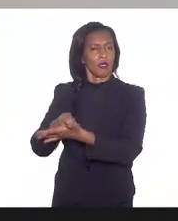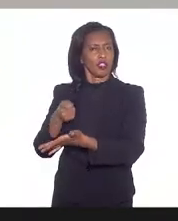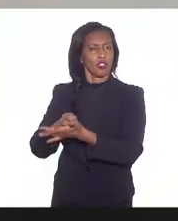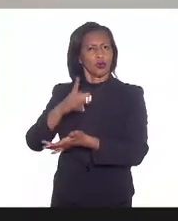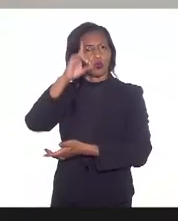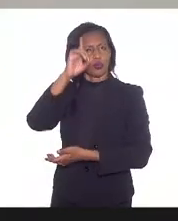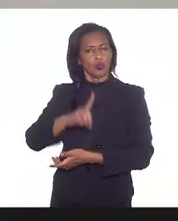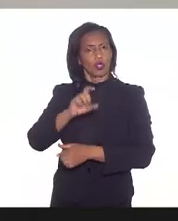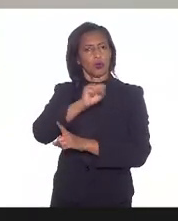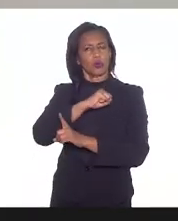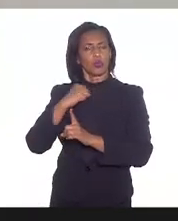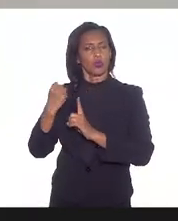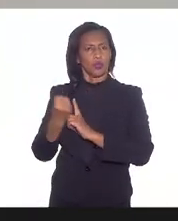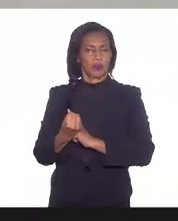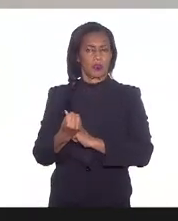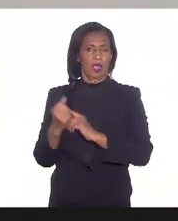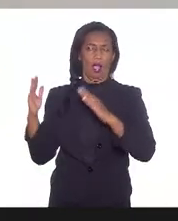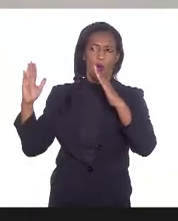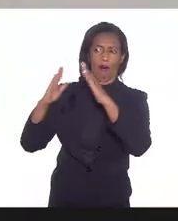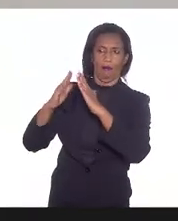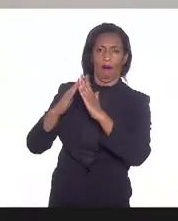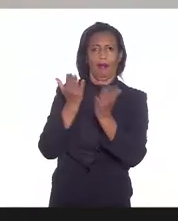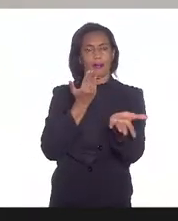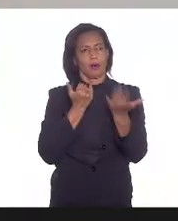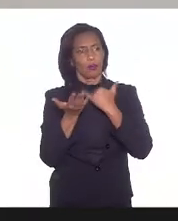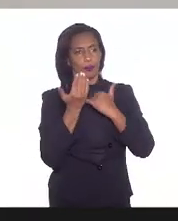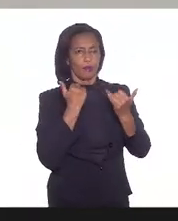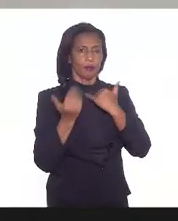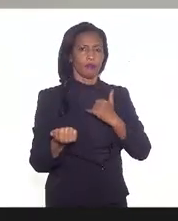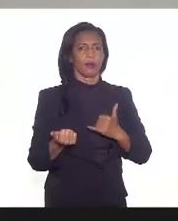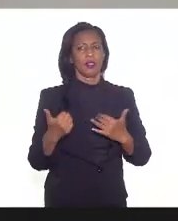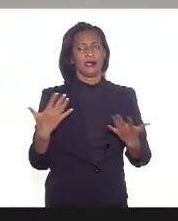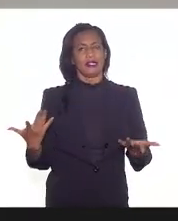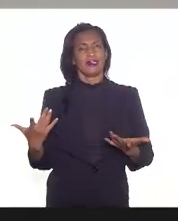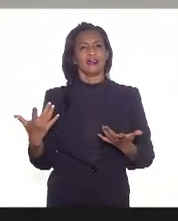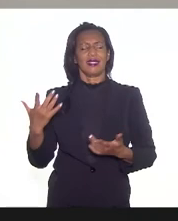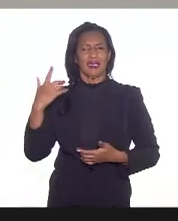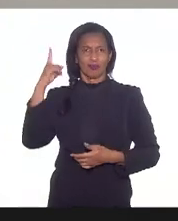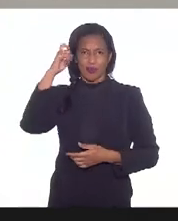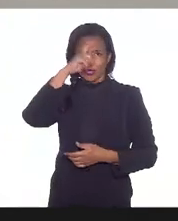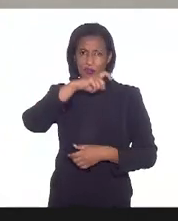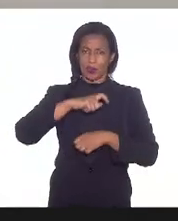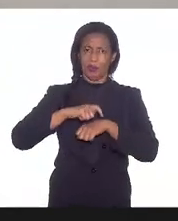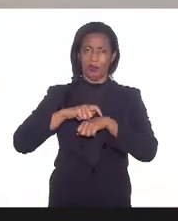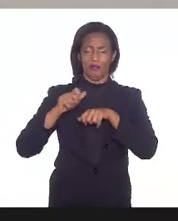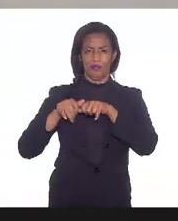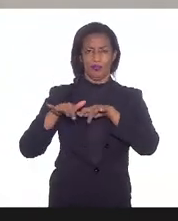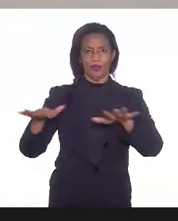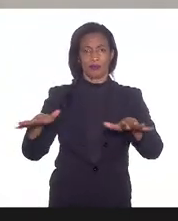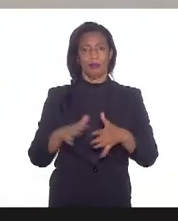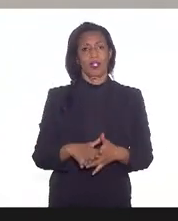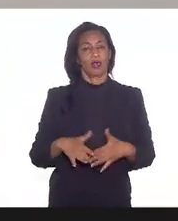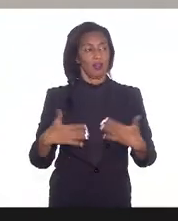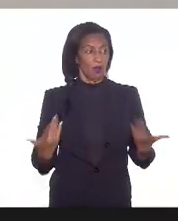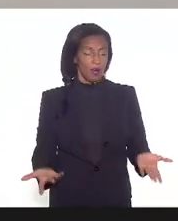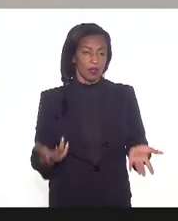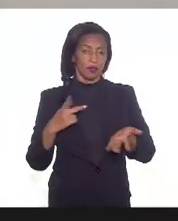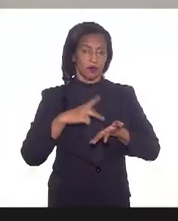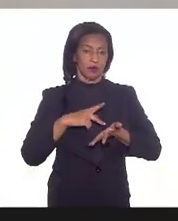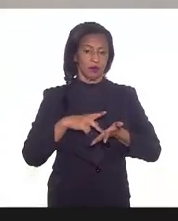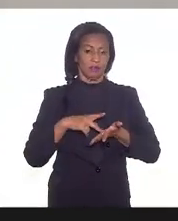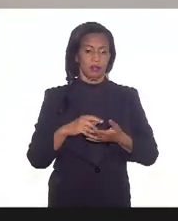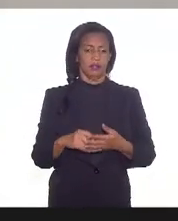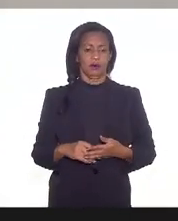direitos sociais na Constituição direito à moradia alimentação enfim estão tão afetados nesse momento da pandemia então é isso de fato todo